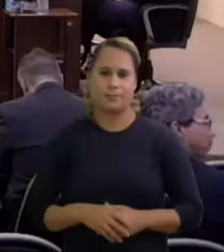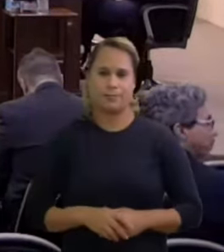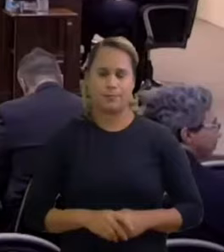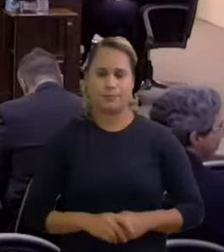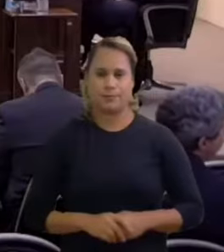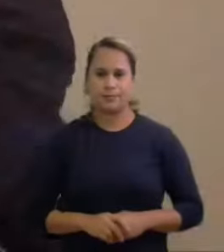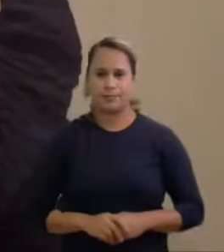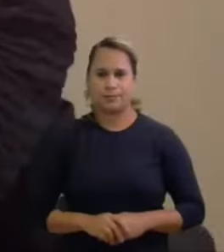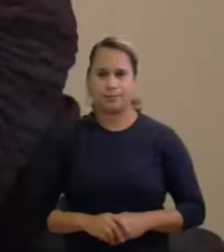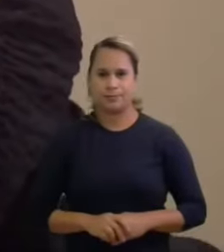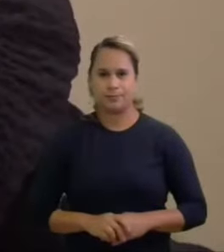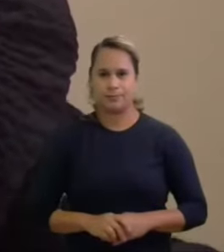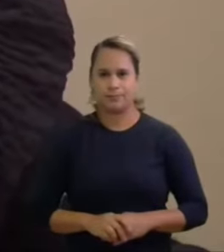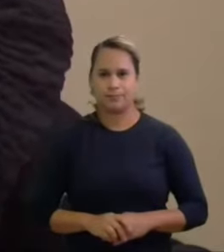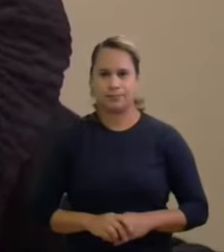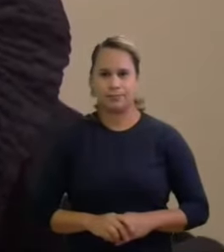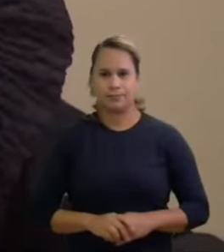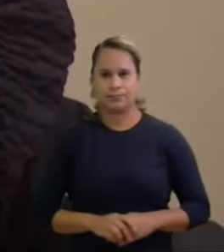senhor presidente